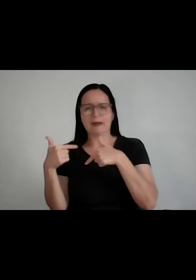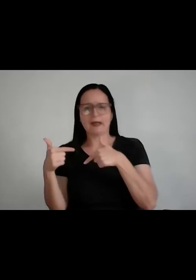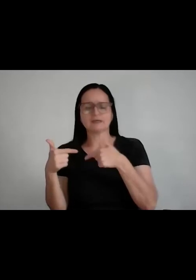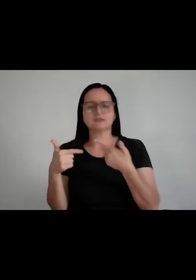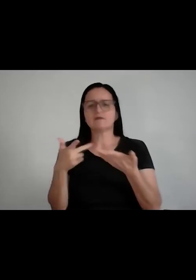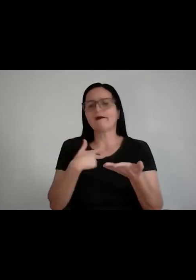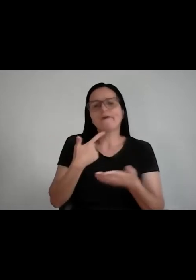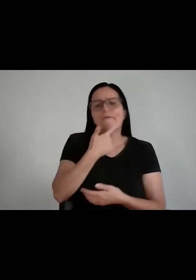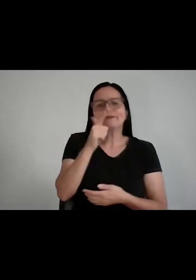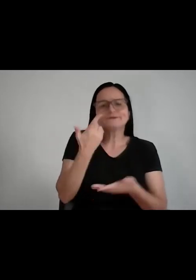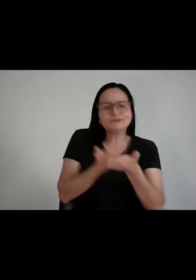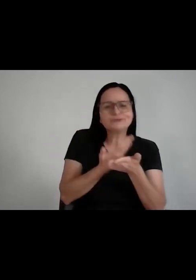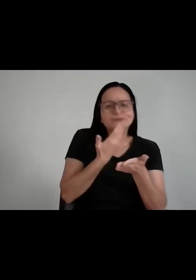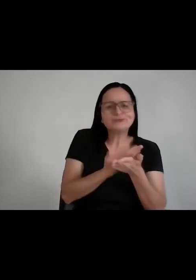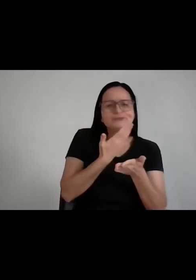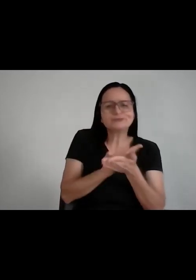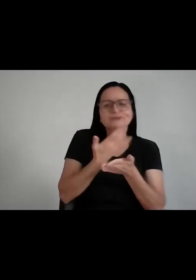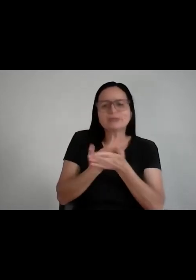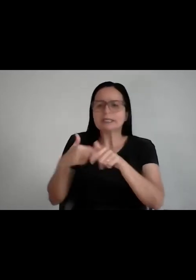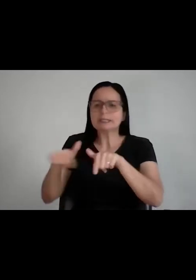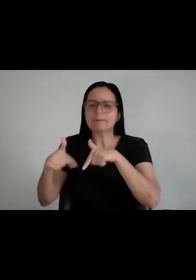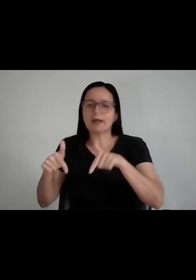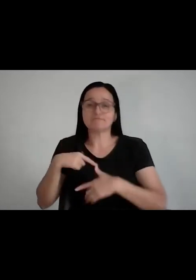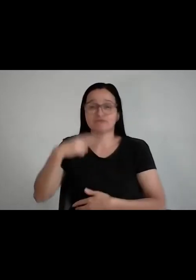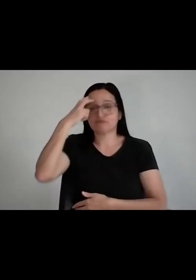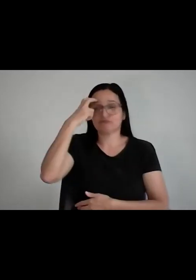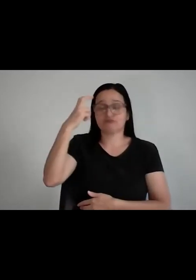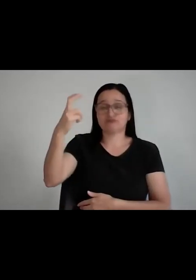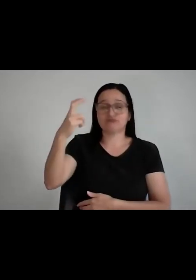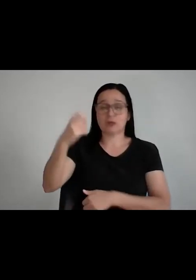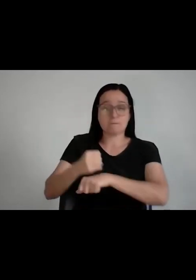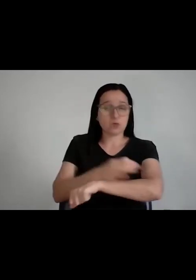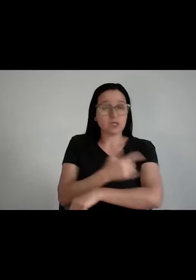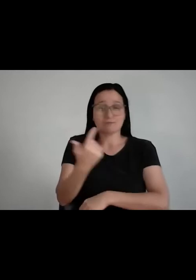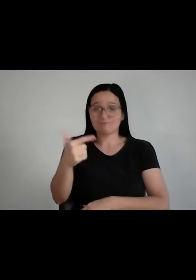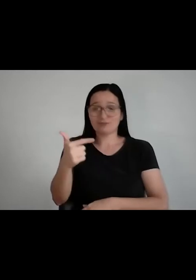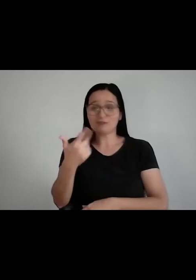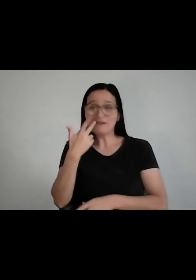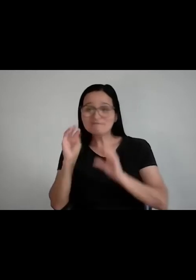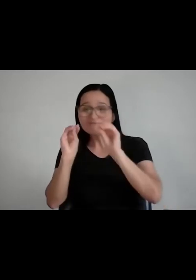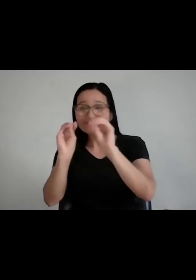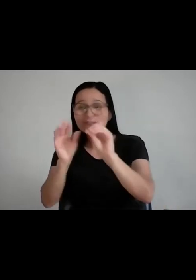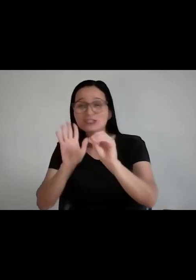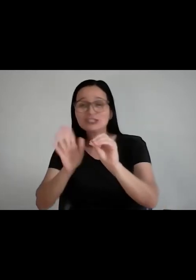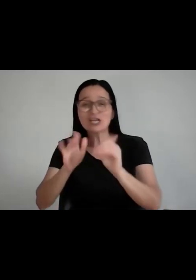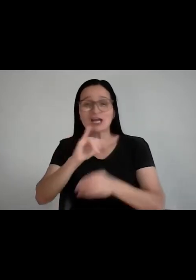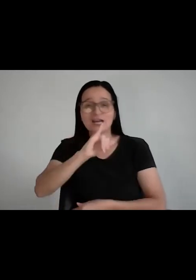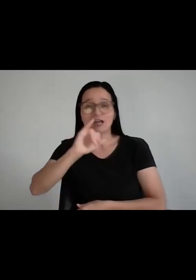coisas. Eu não tinha essa inteligência na época. Mas hoje, alguém colocou aqui inteligência emocional. Sensacional.